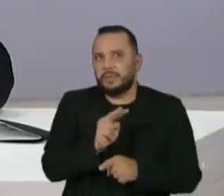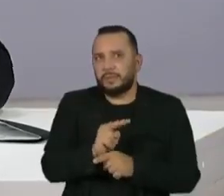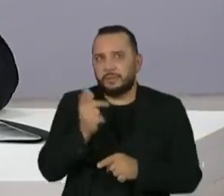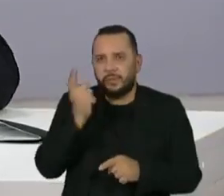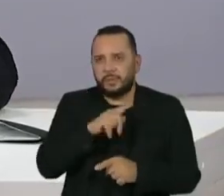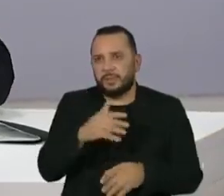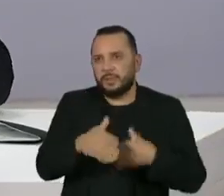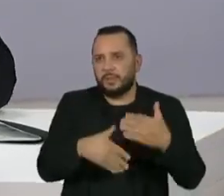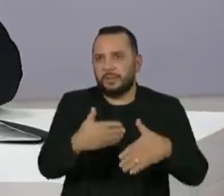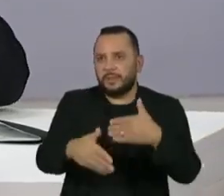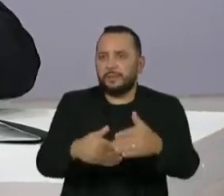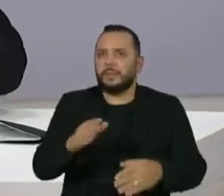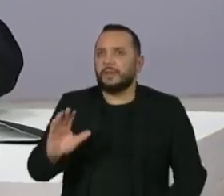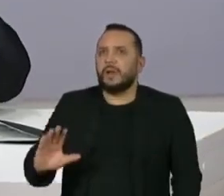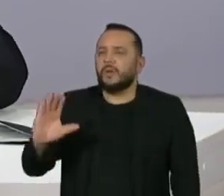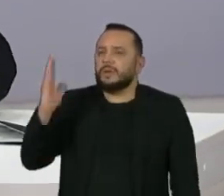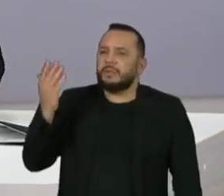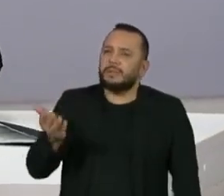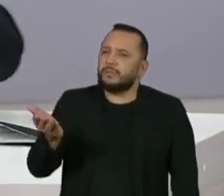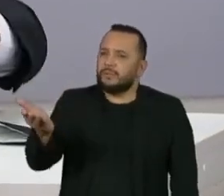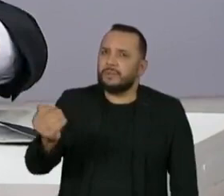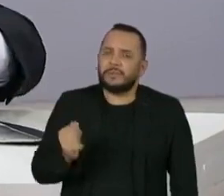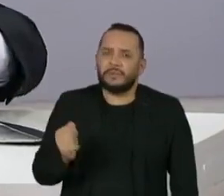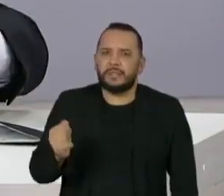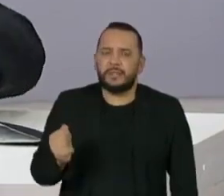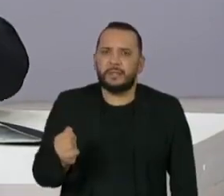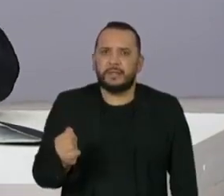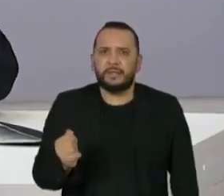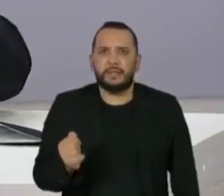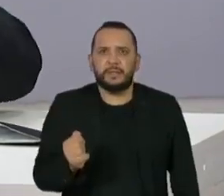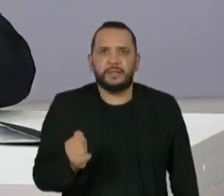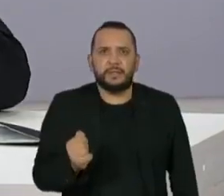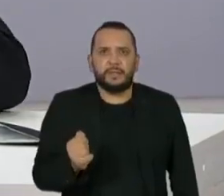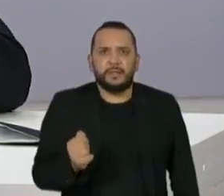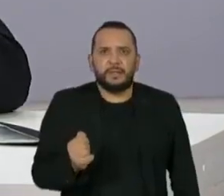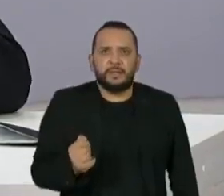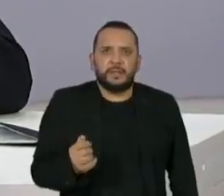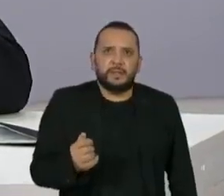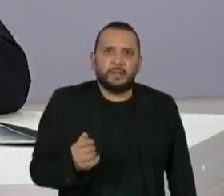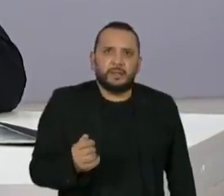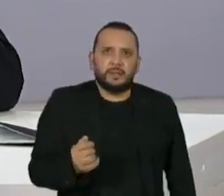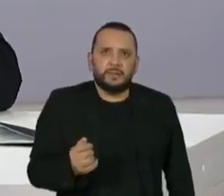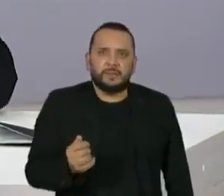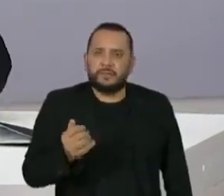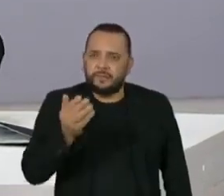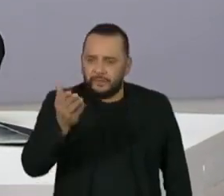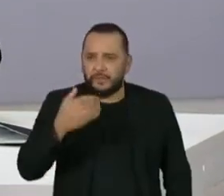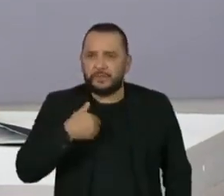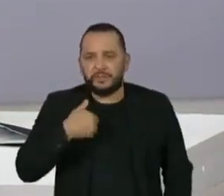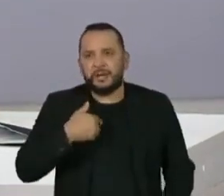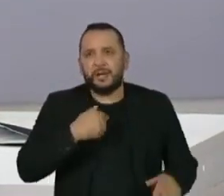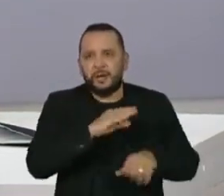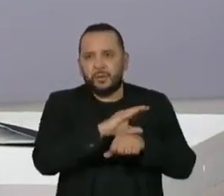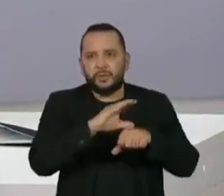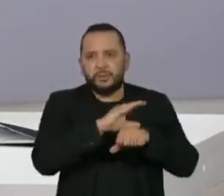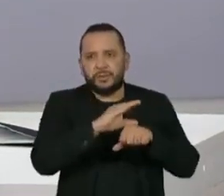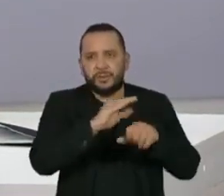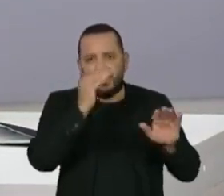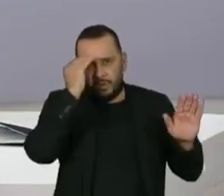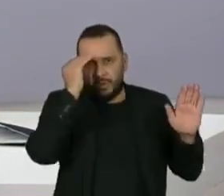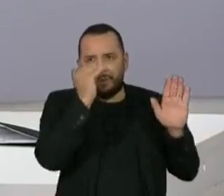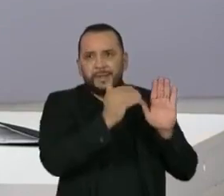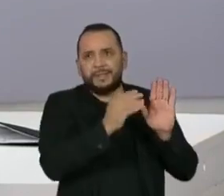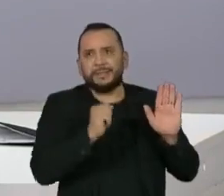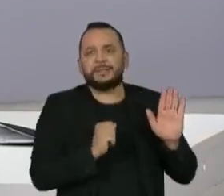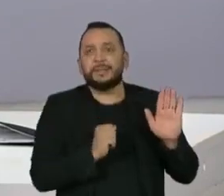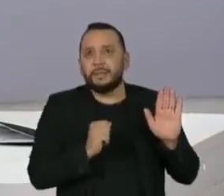O que aconteceu da parte do senhor, para que, cumprido todas as determinações constitucionais, a coisa não fosse